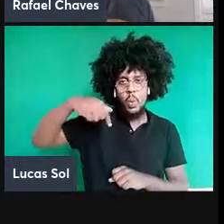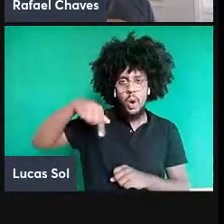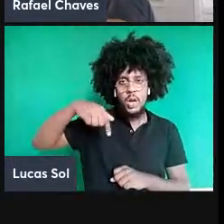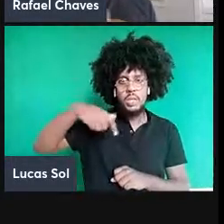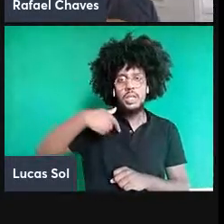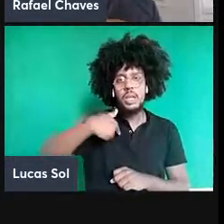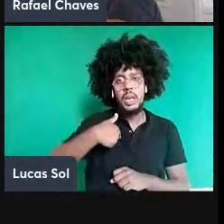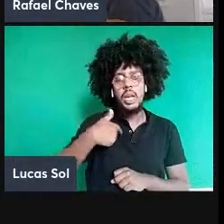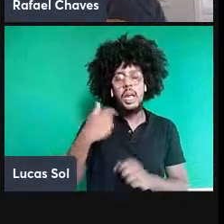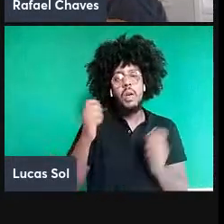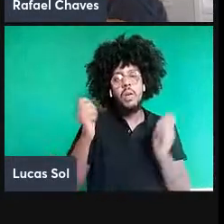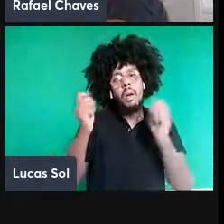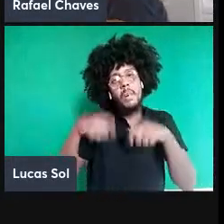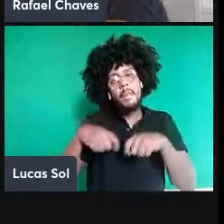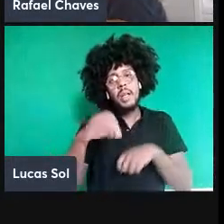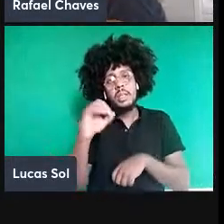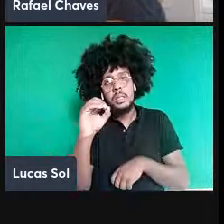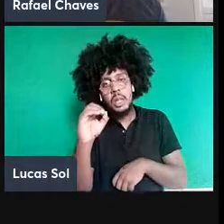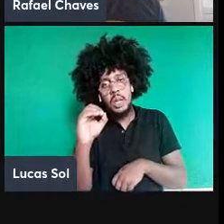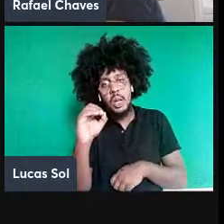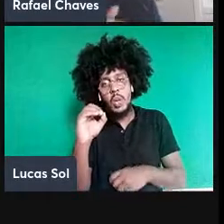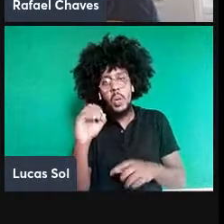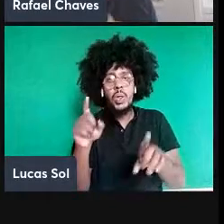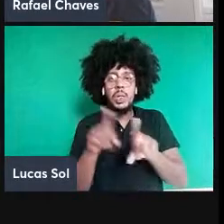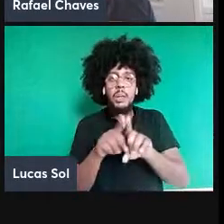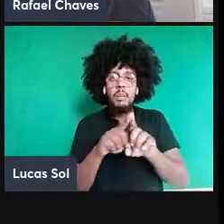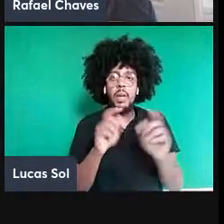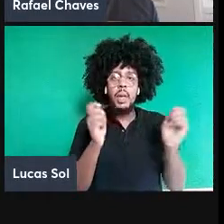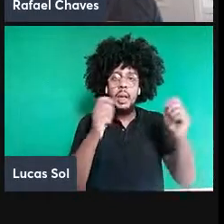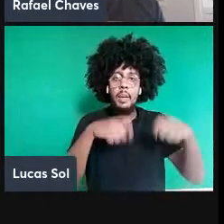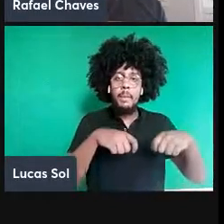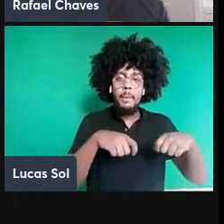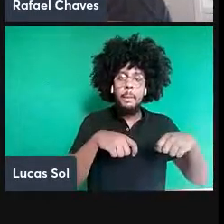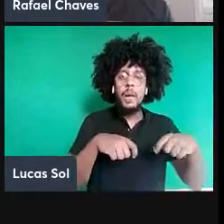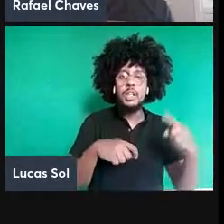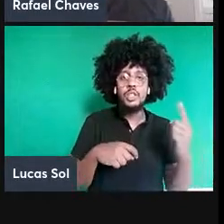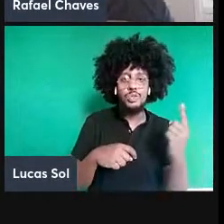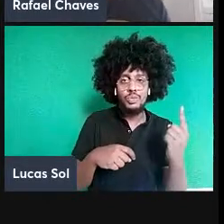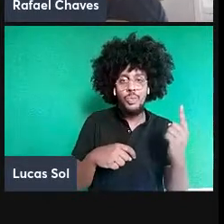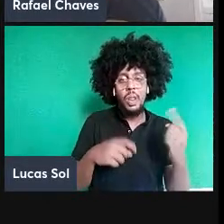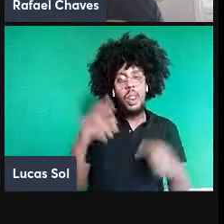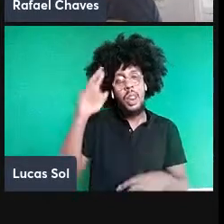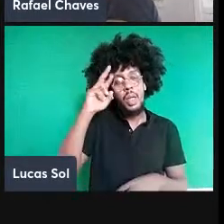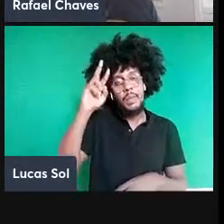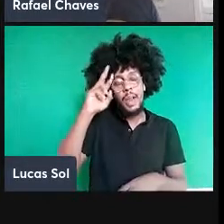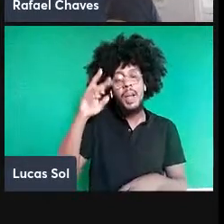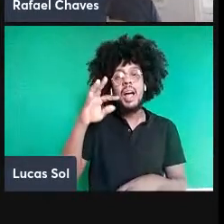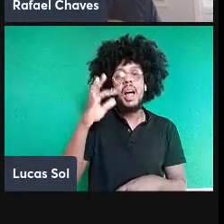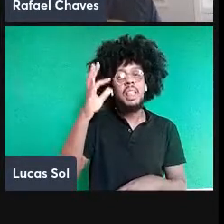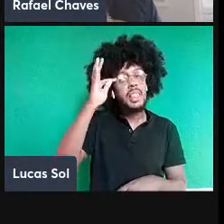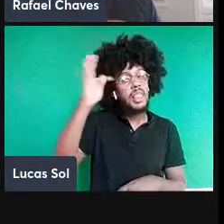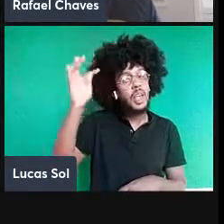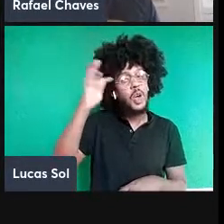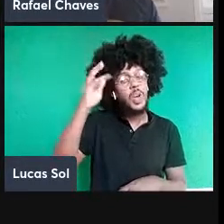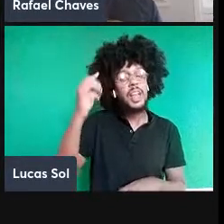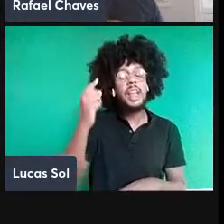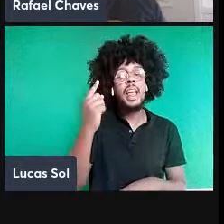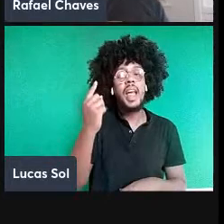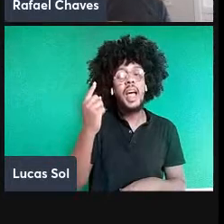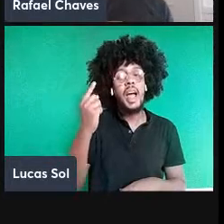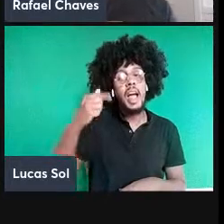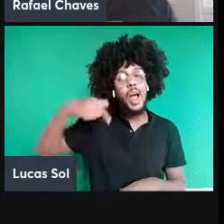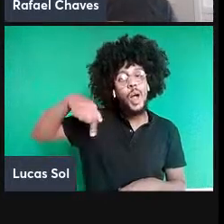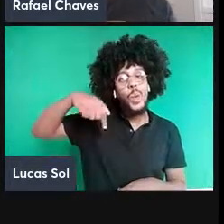uma certa probabilidade de obter o bit um. Lembrando, né, que a teoria quântica é uma teoria probabilística. Tudo que ela nos permite dizer